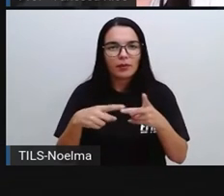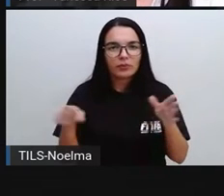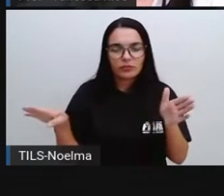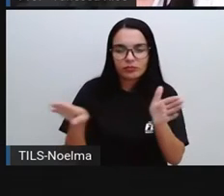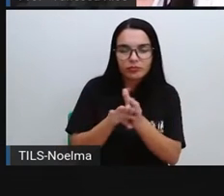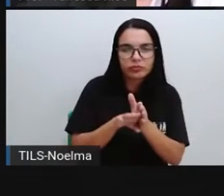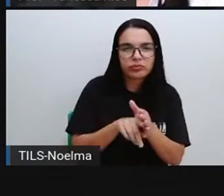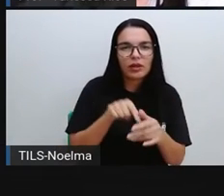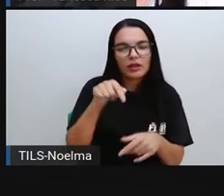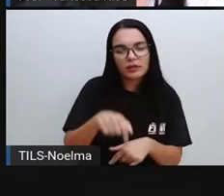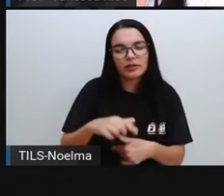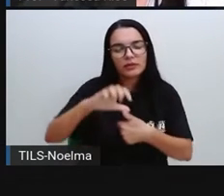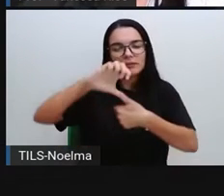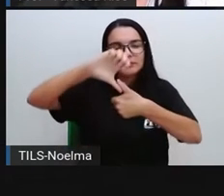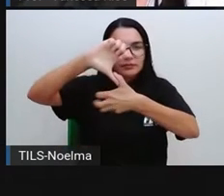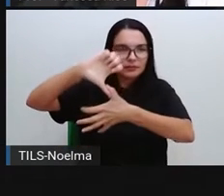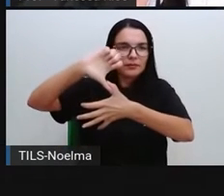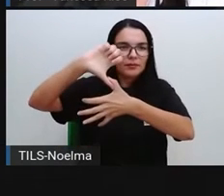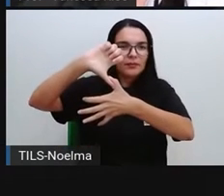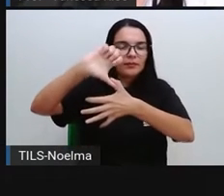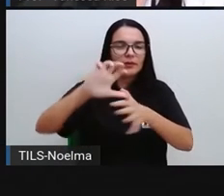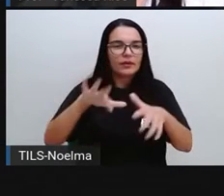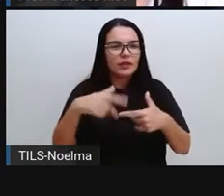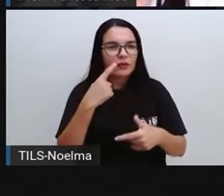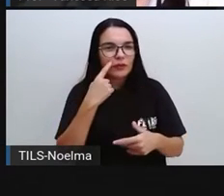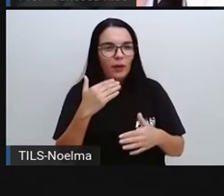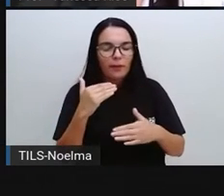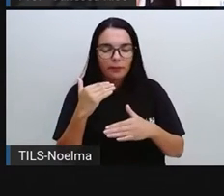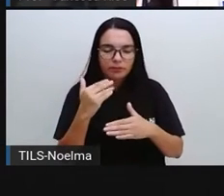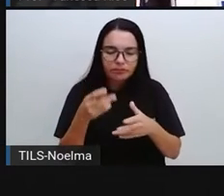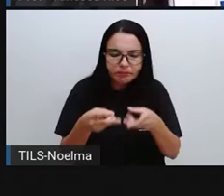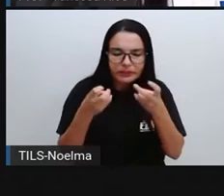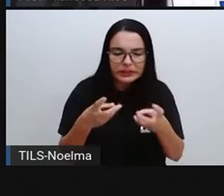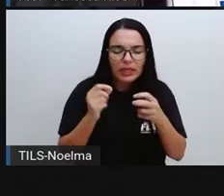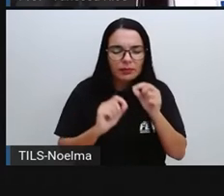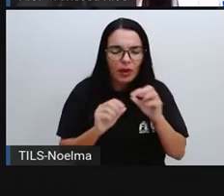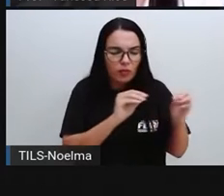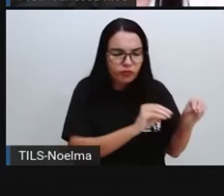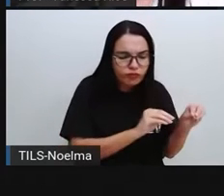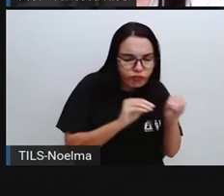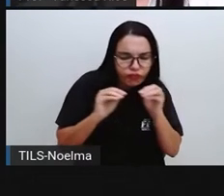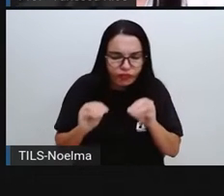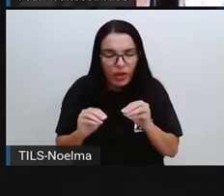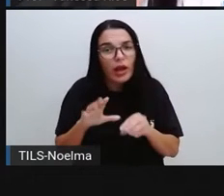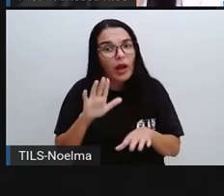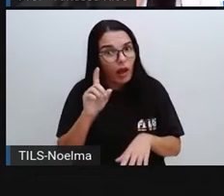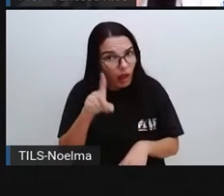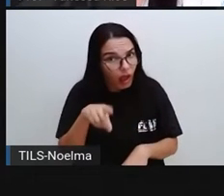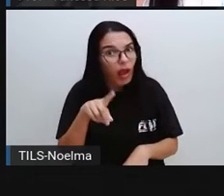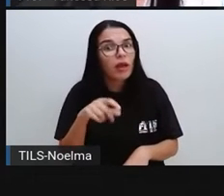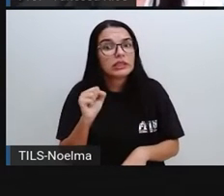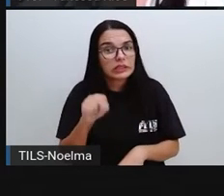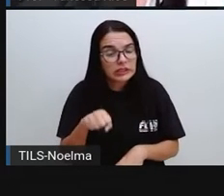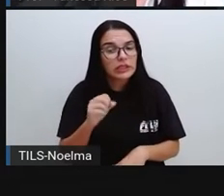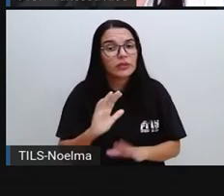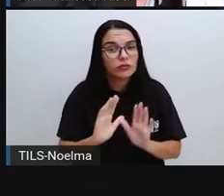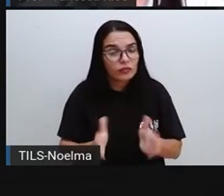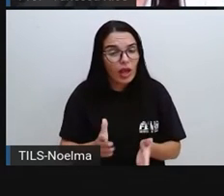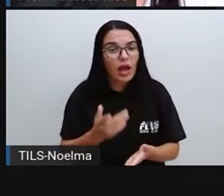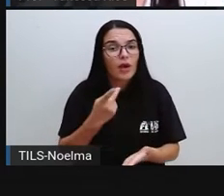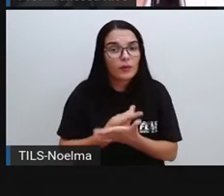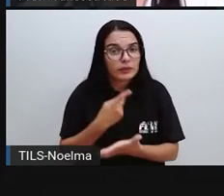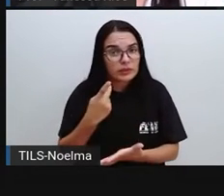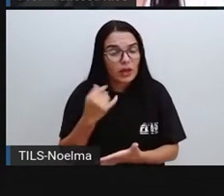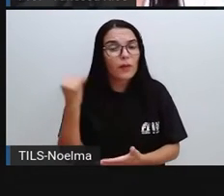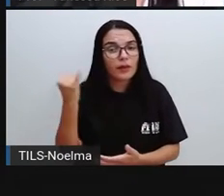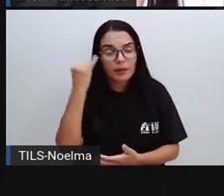percebe que esse processo de se deslocar, né? Foi muito importante para que